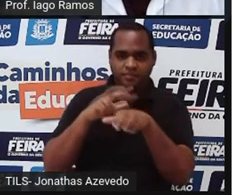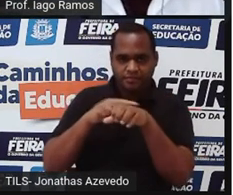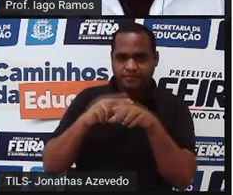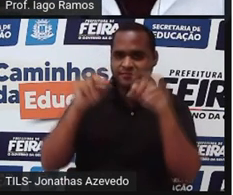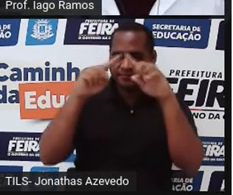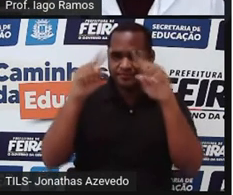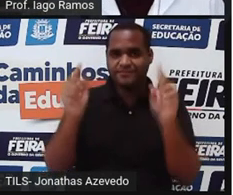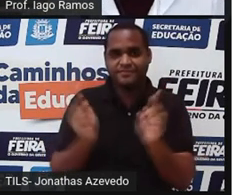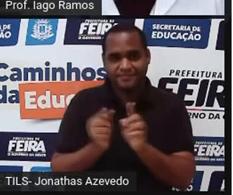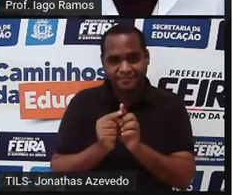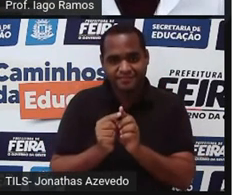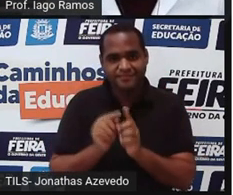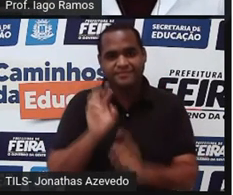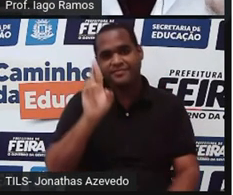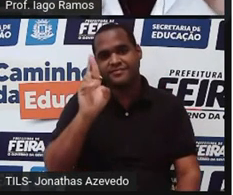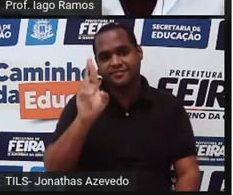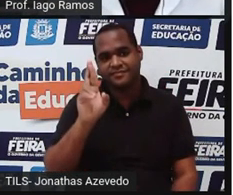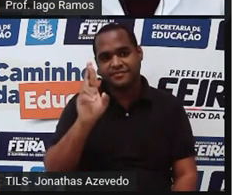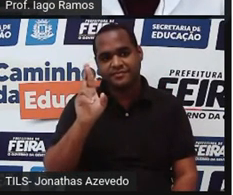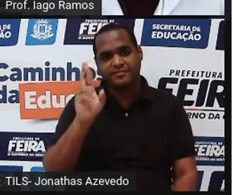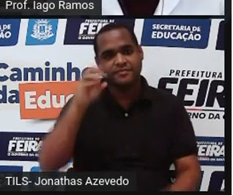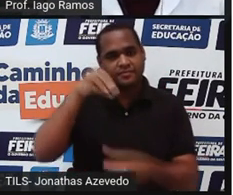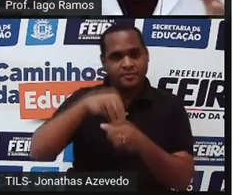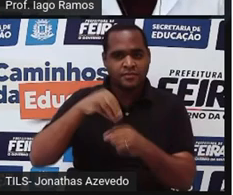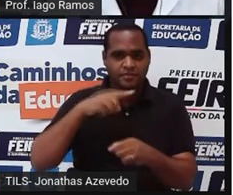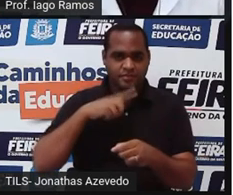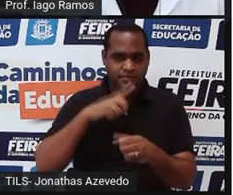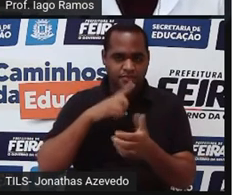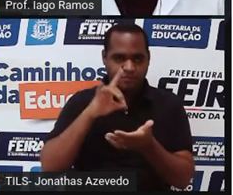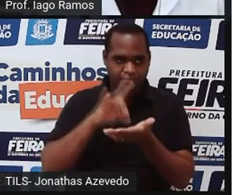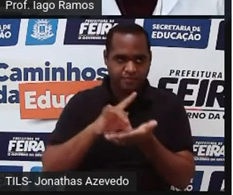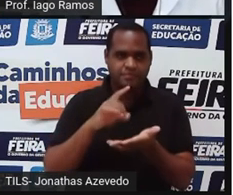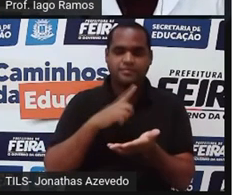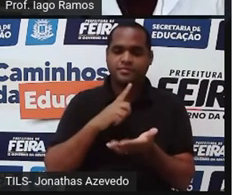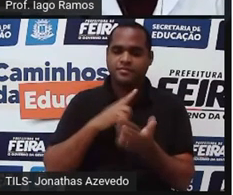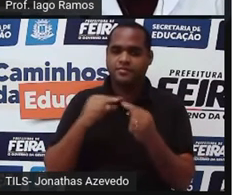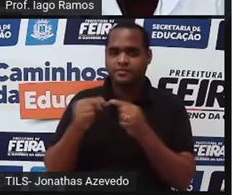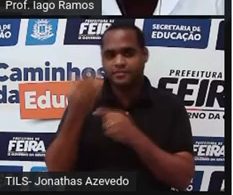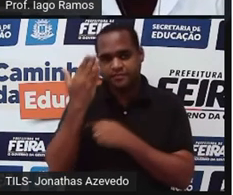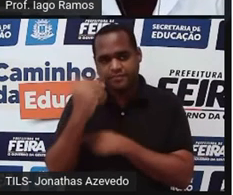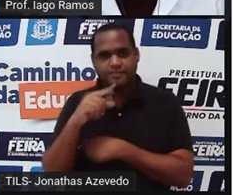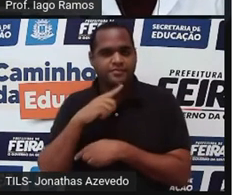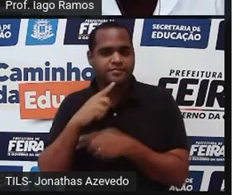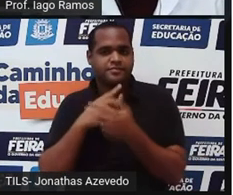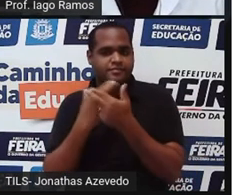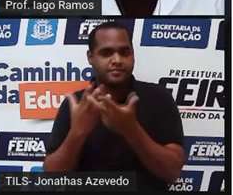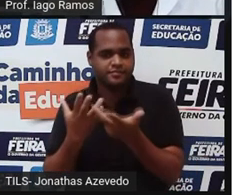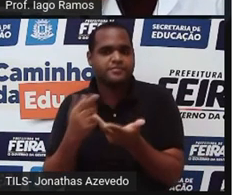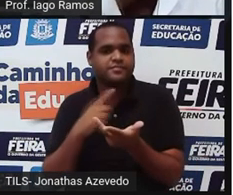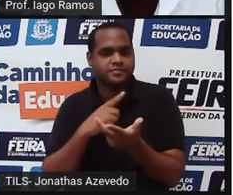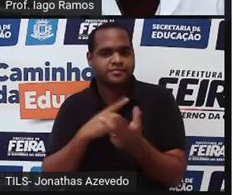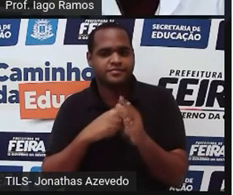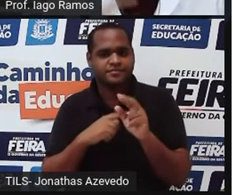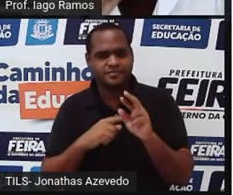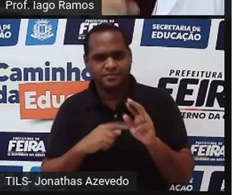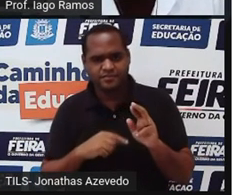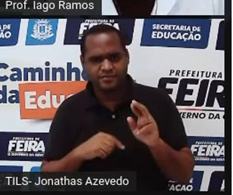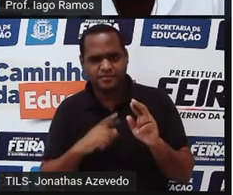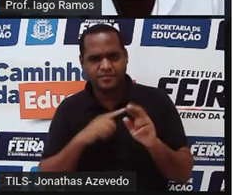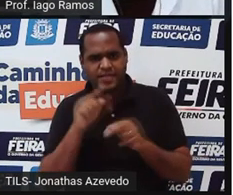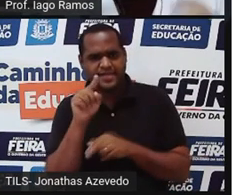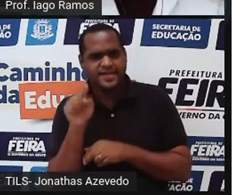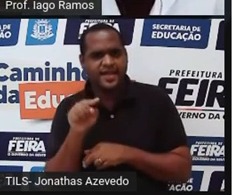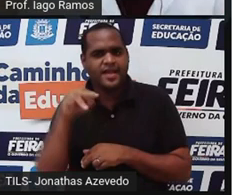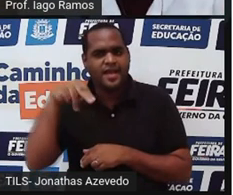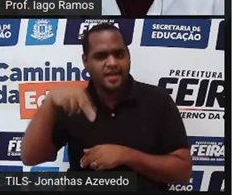conjunto dos números reais então dentro dos reais a gente já sabe que a gente tem os naturais os inteiros os racionais e